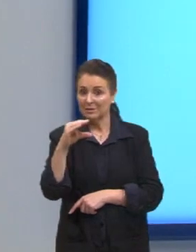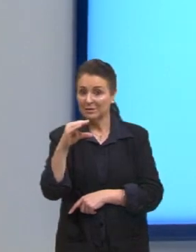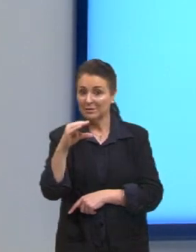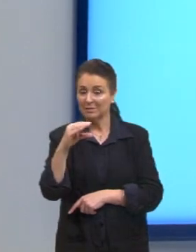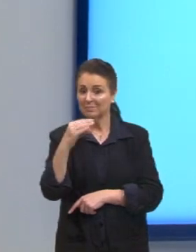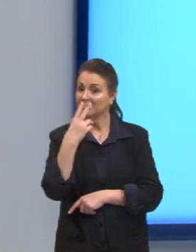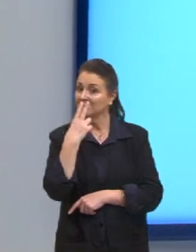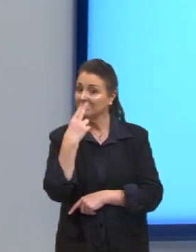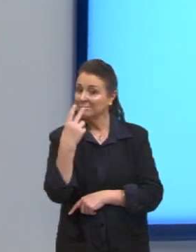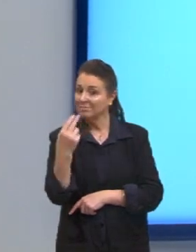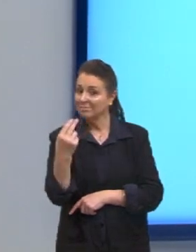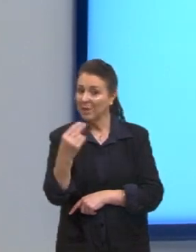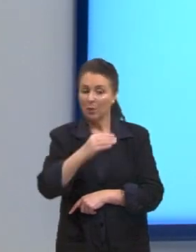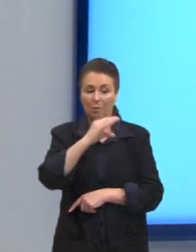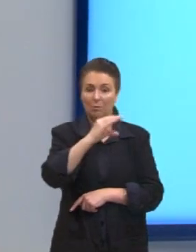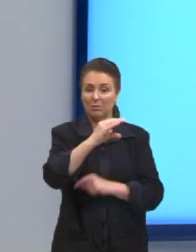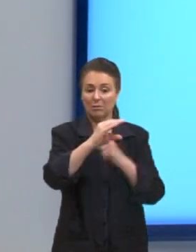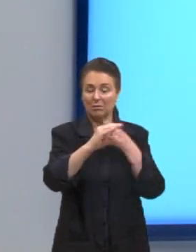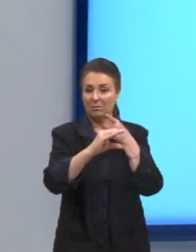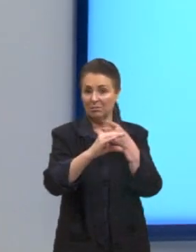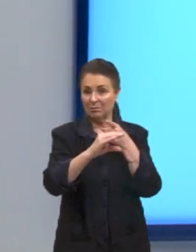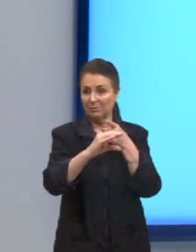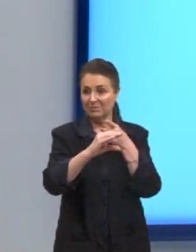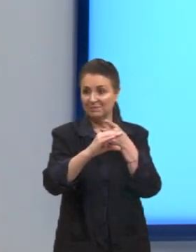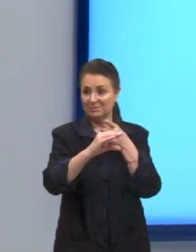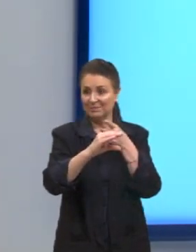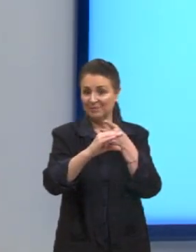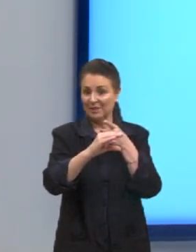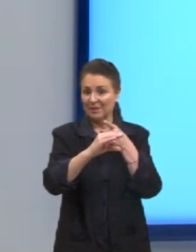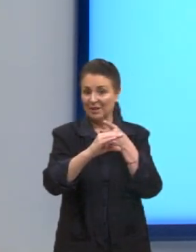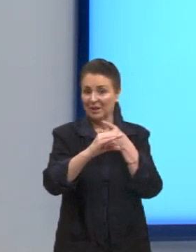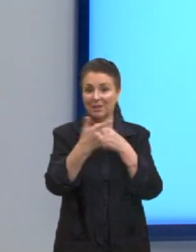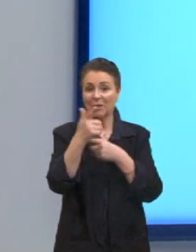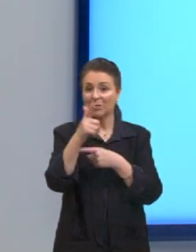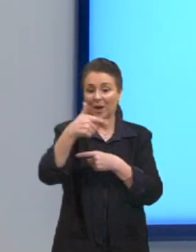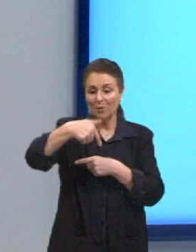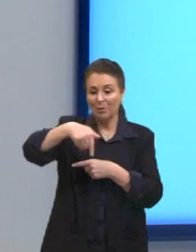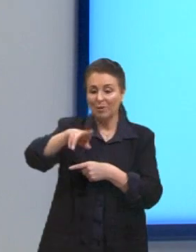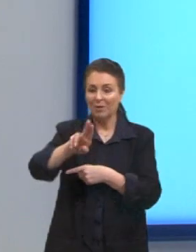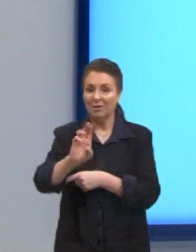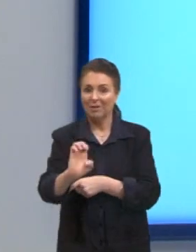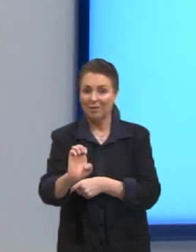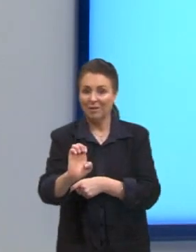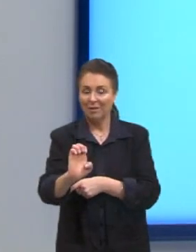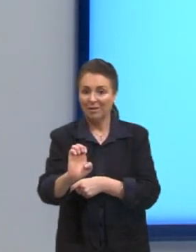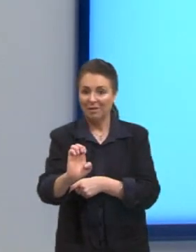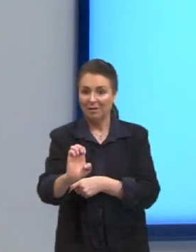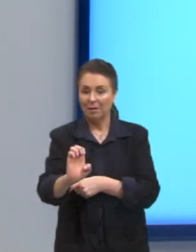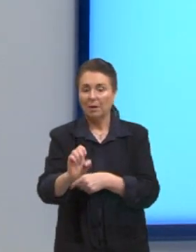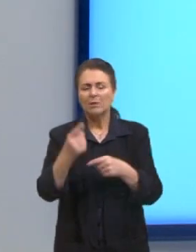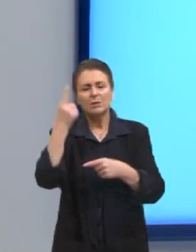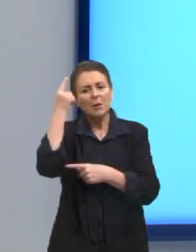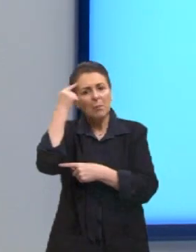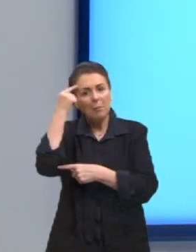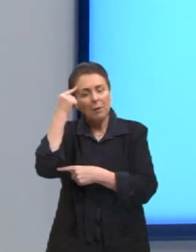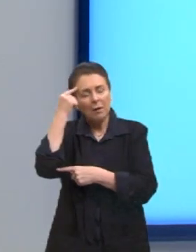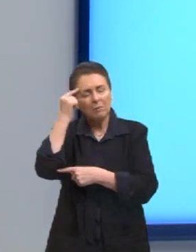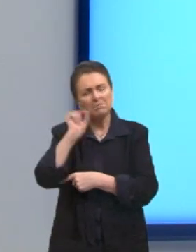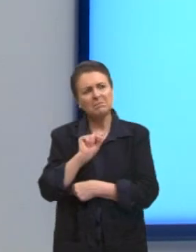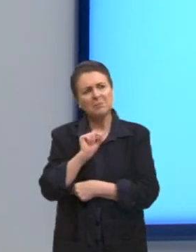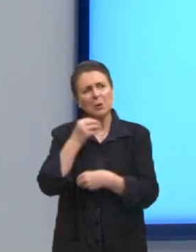com esse C mudo, shik, em língua inglesa. Então, o que a gente vai fazer? A gente vai pensar sobre